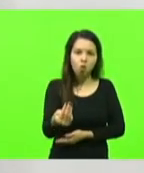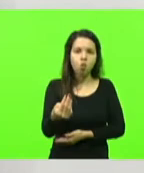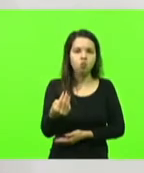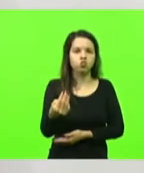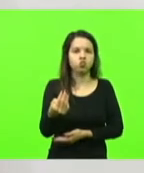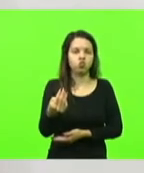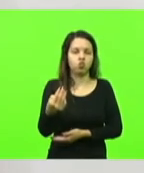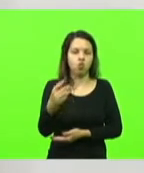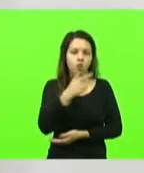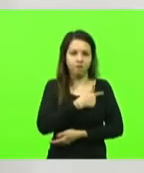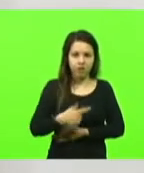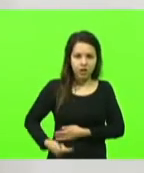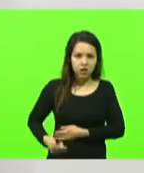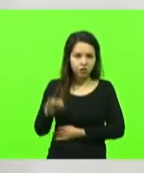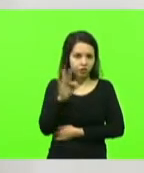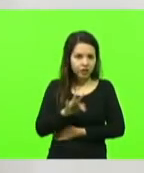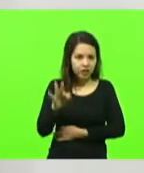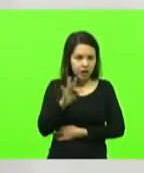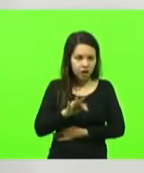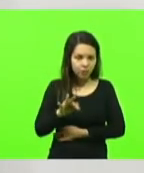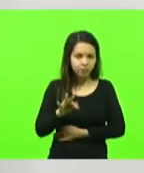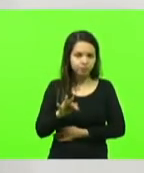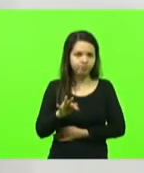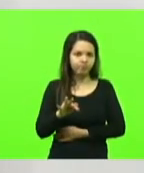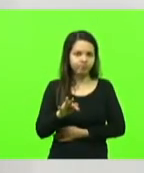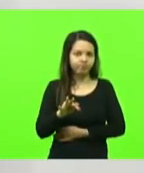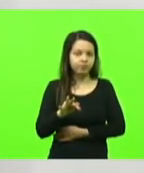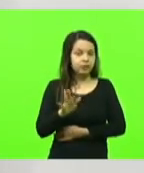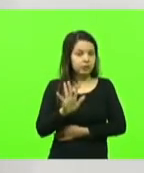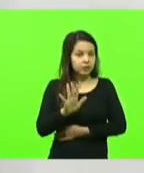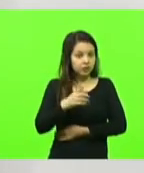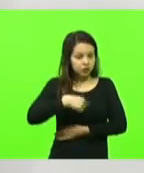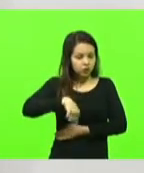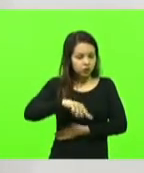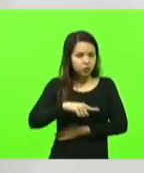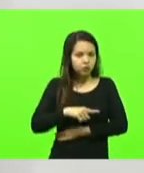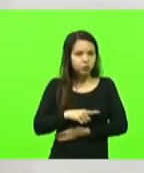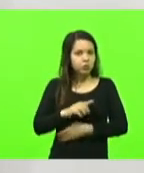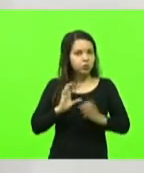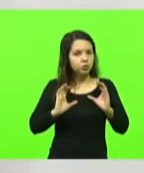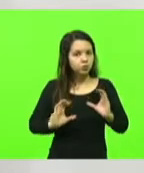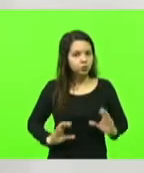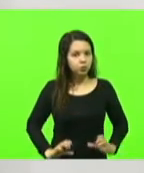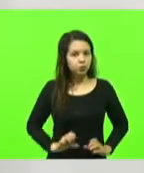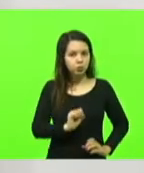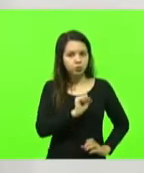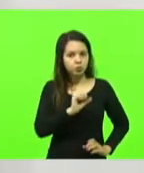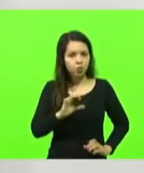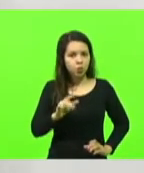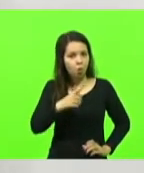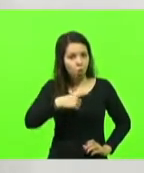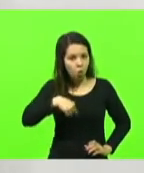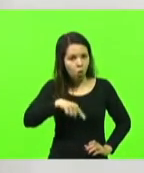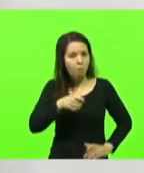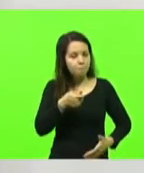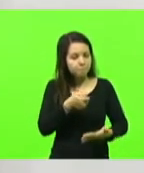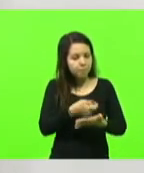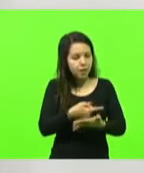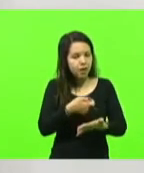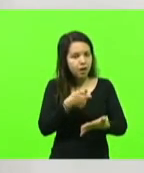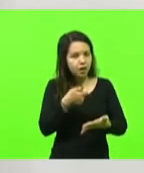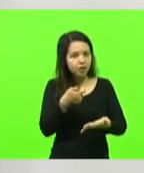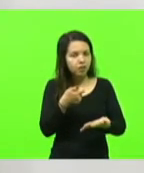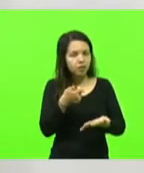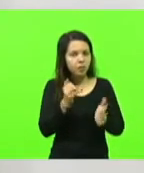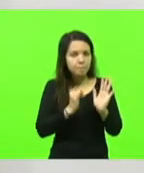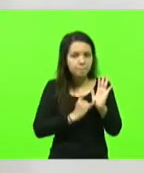infelizmente, o que nós, cidadãos catarinenses, que pagamos os impostos, que